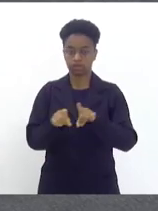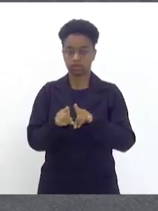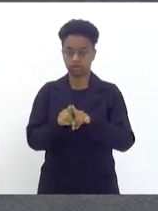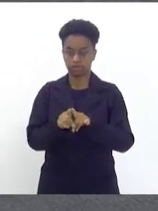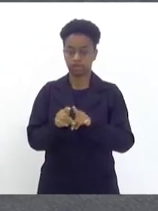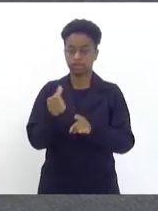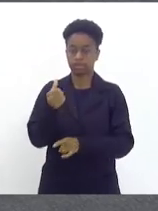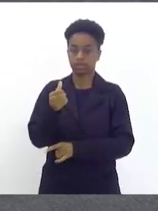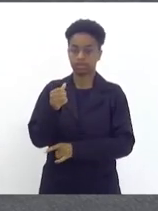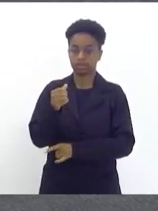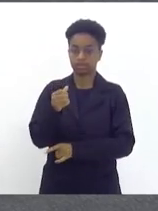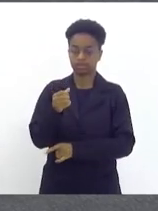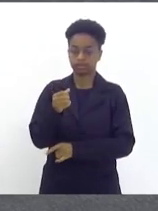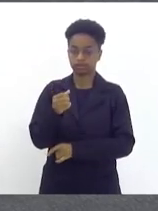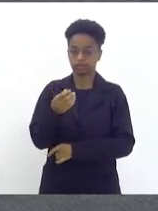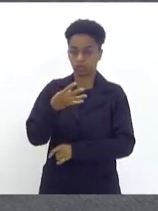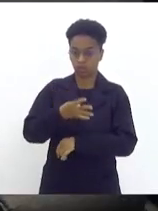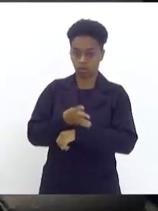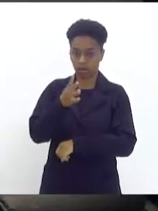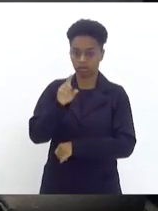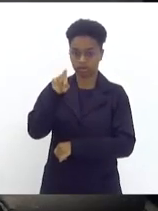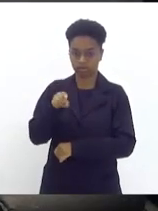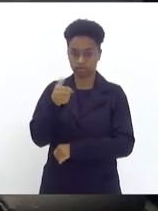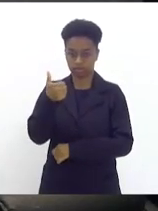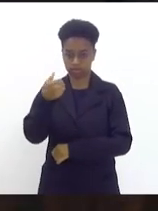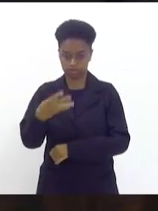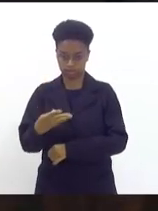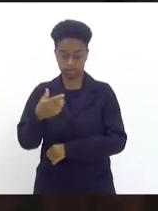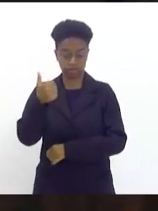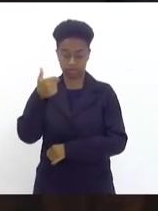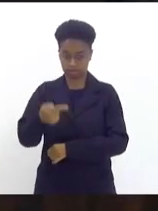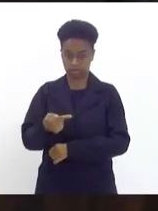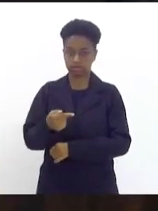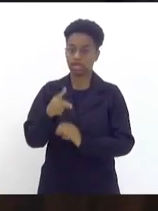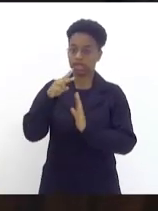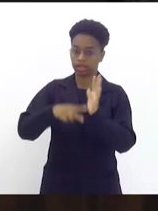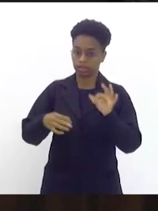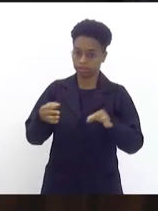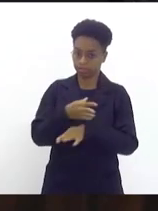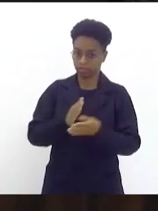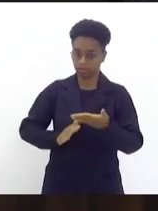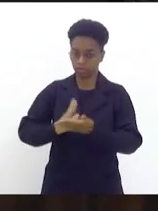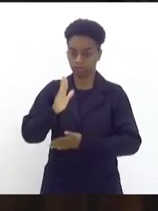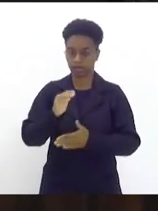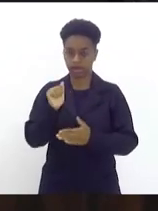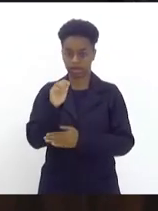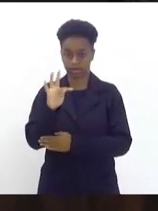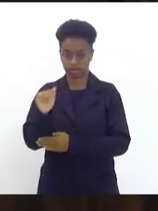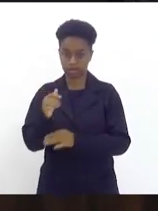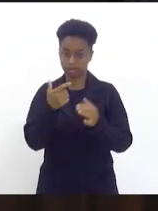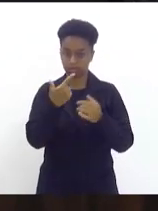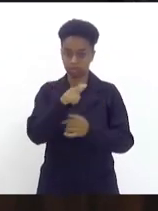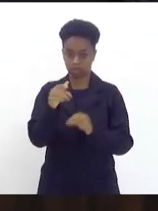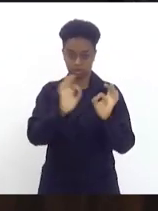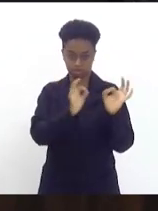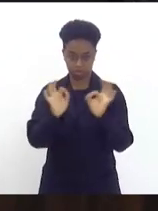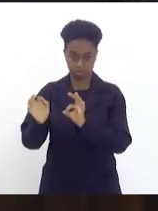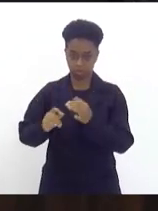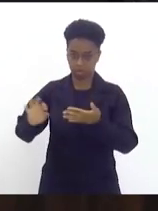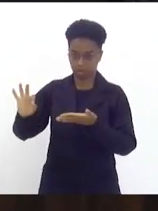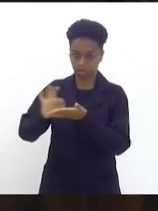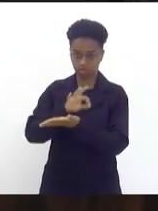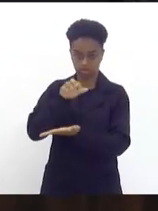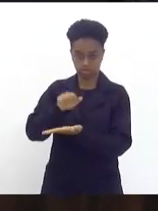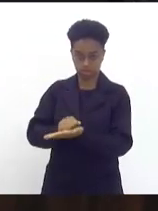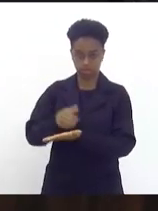16 horas e 57 minutos. Obrigado. Lida e aprovada a ata. Não havendo nenhum orador escrito para o expediente